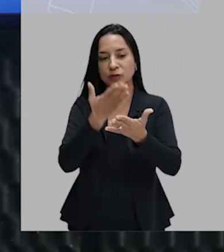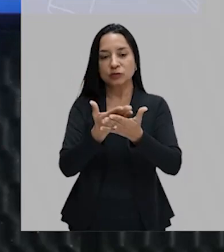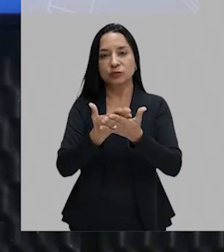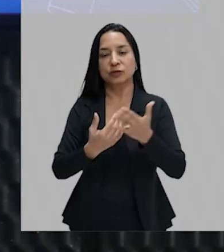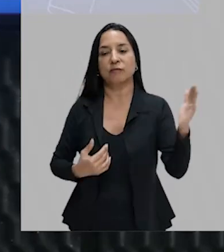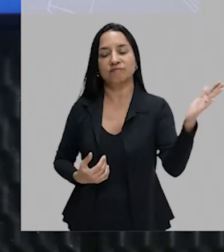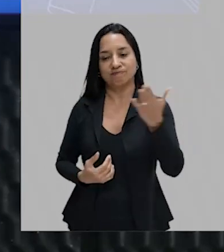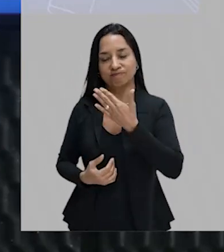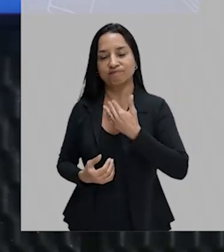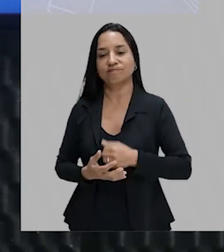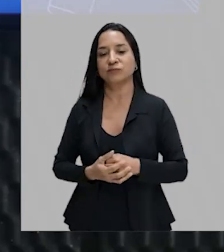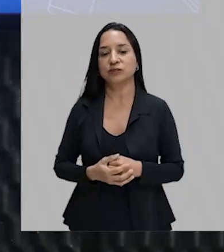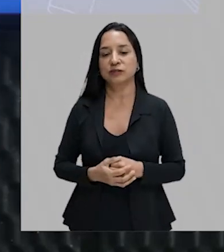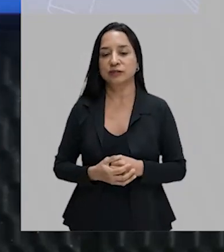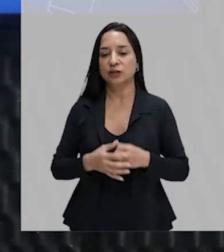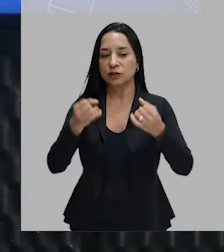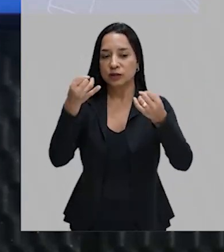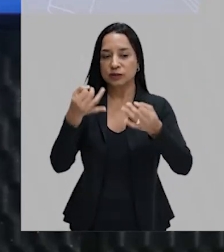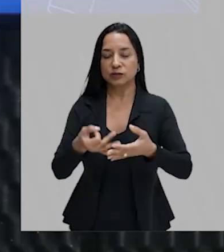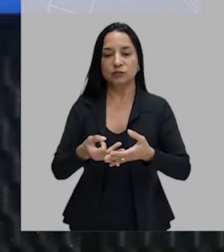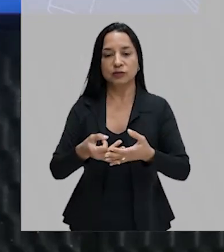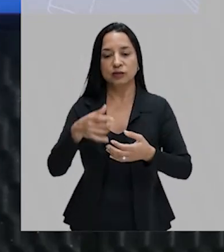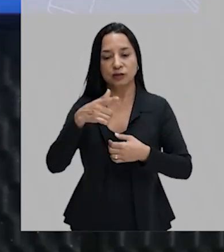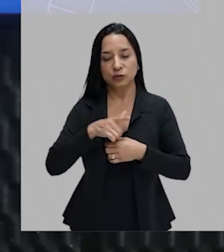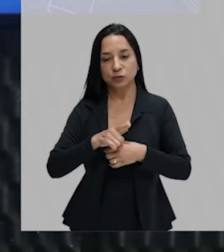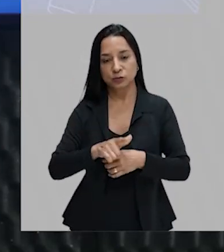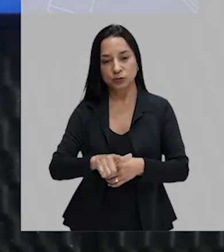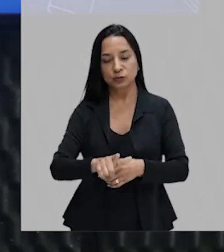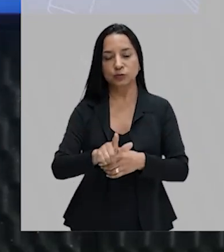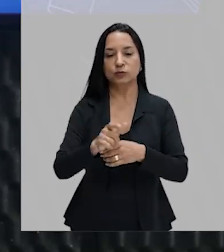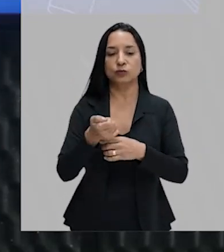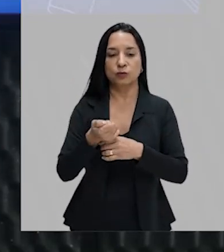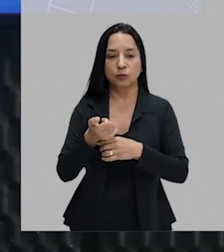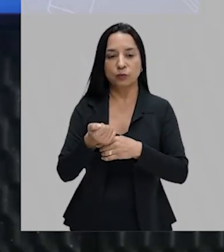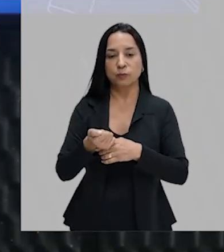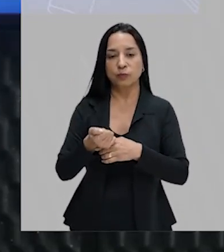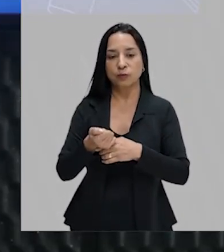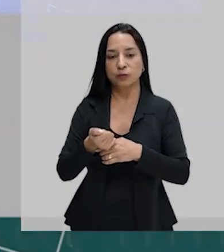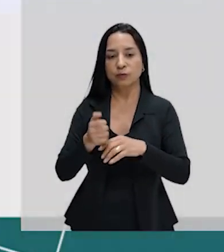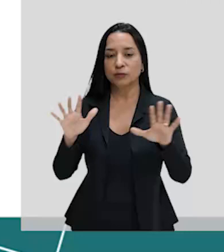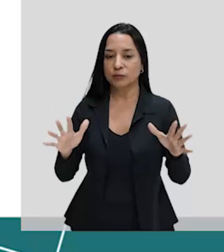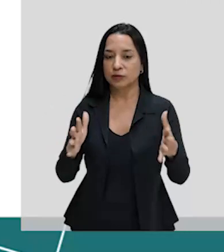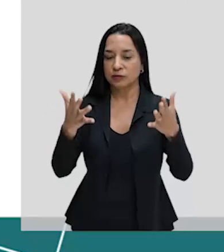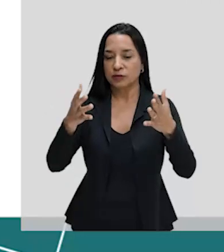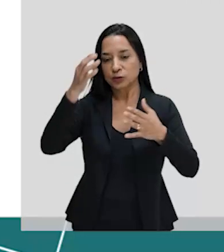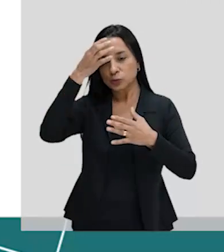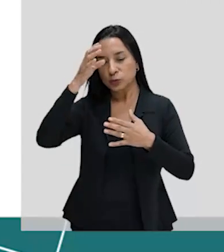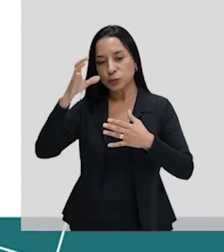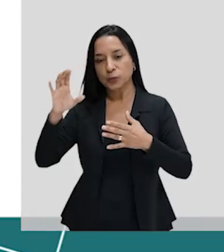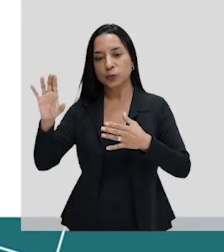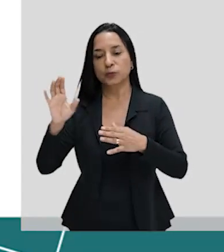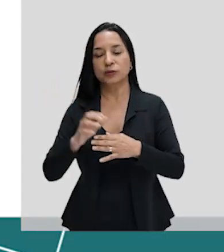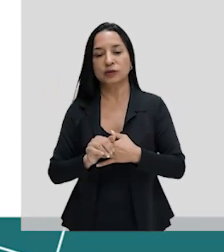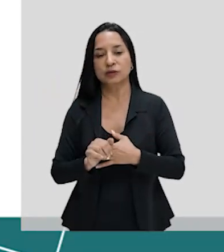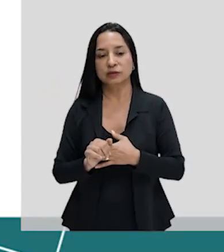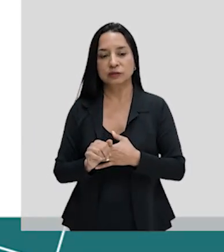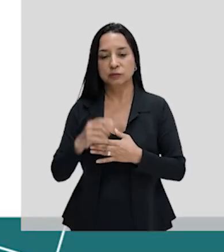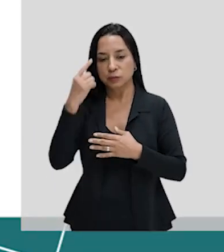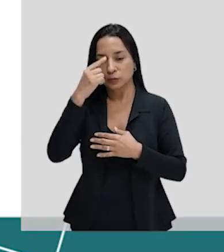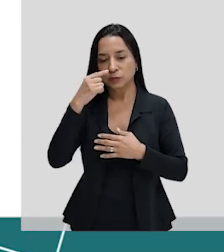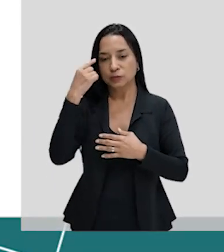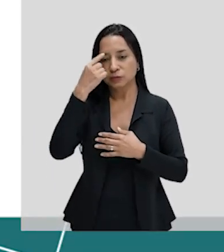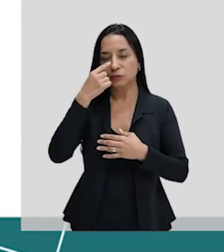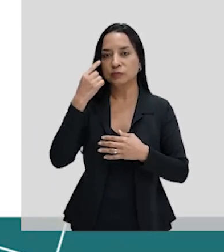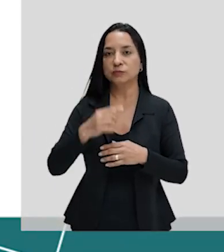para cá, vamos falar de mais um pouco de manifestações culturales, manifestaciones culturales de espanhol,